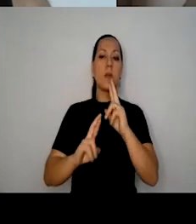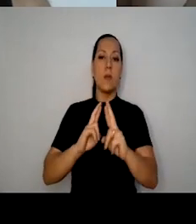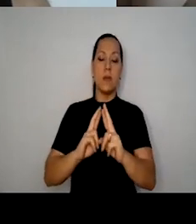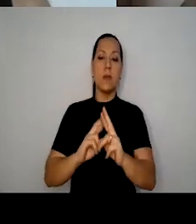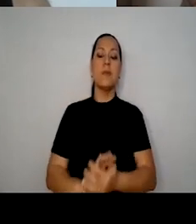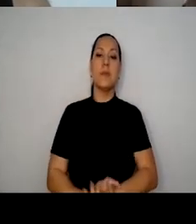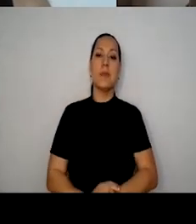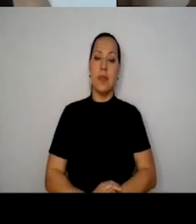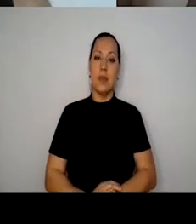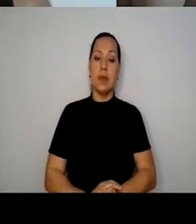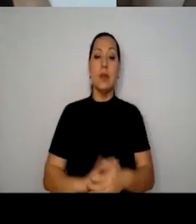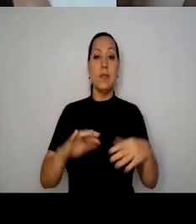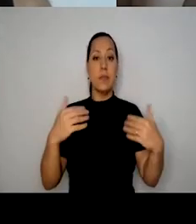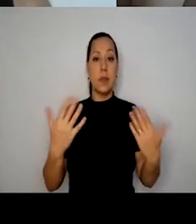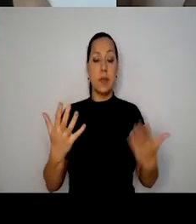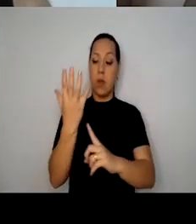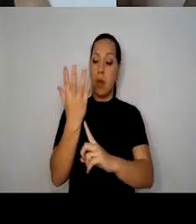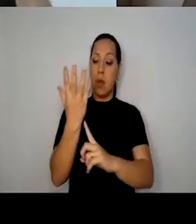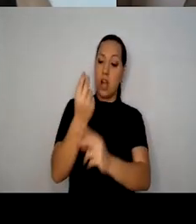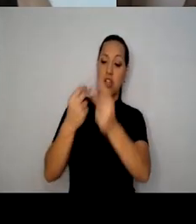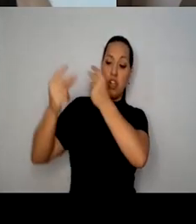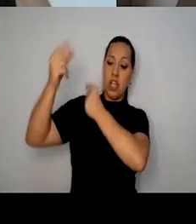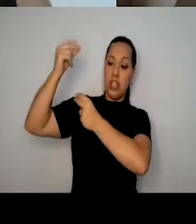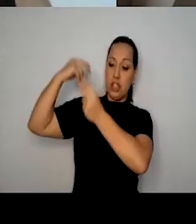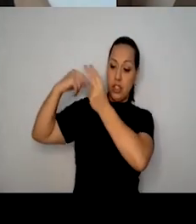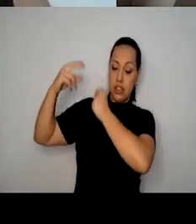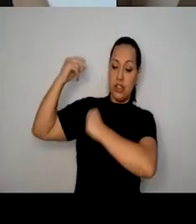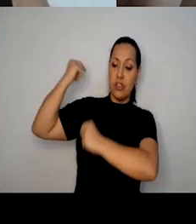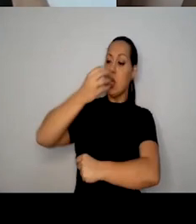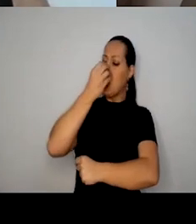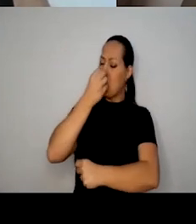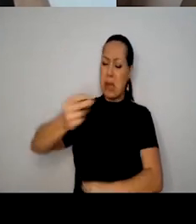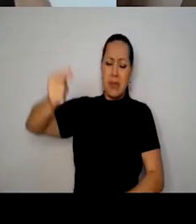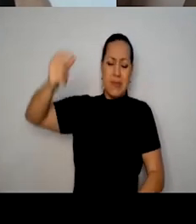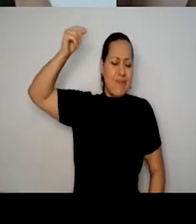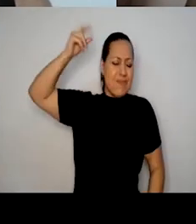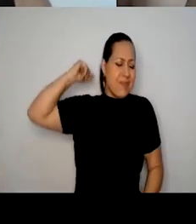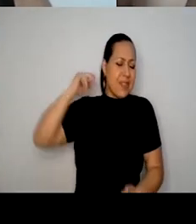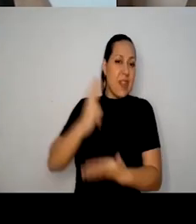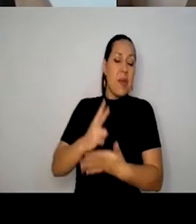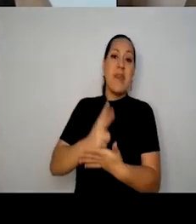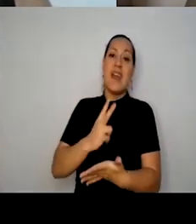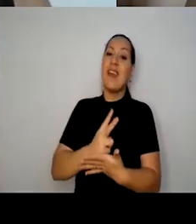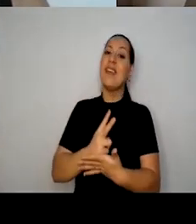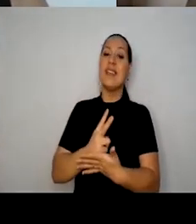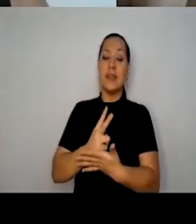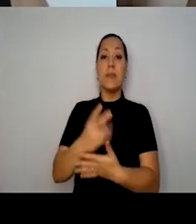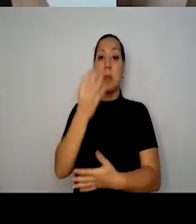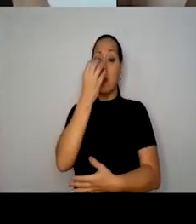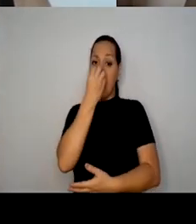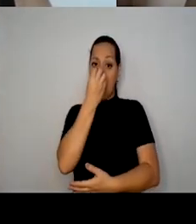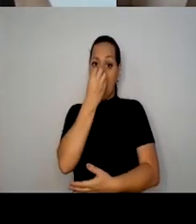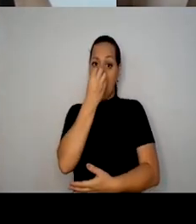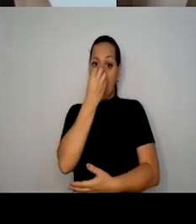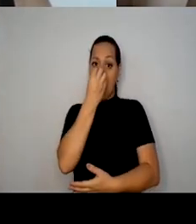essa arte tão antiga, e muito mais antiga, são os palhaços, e os palhaços não são